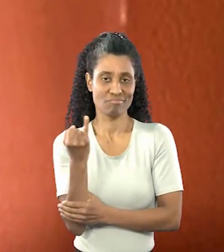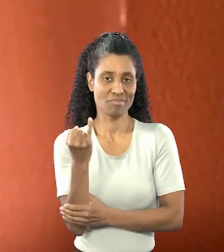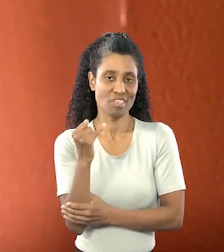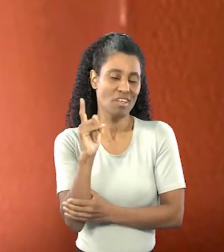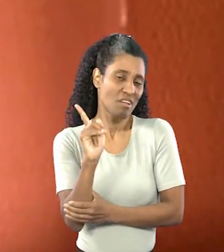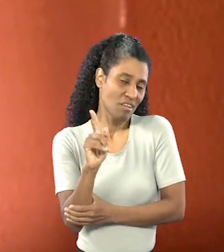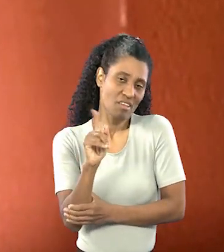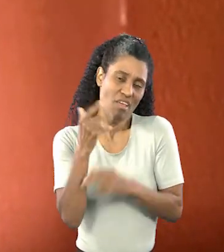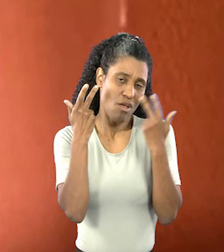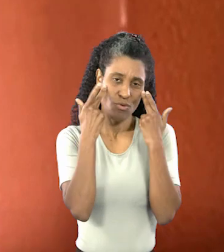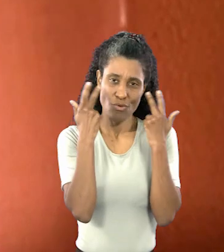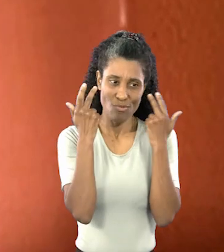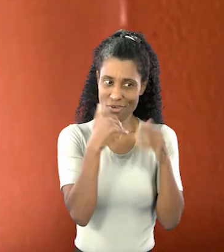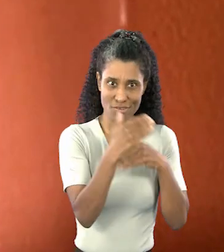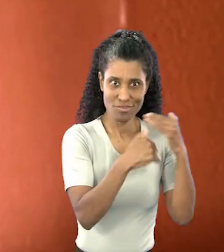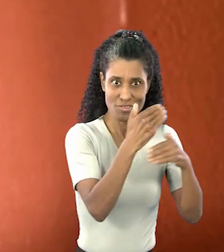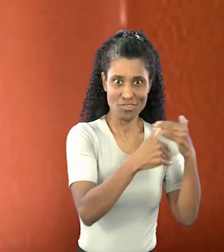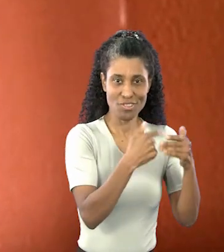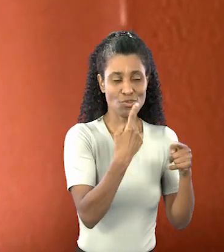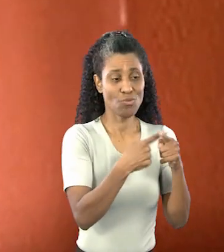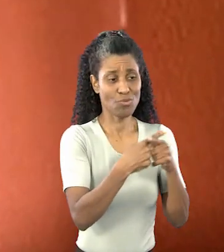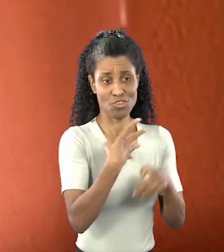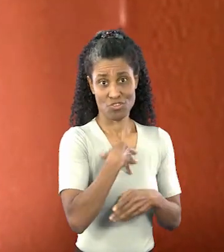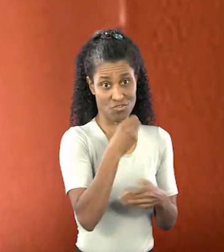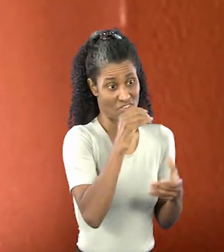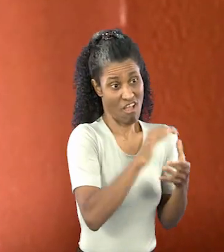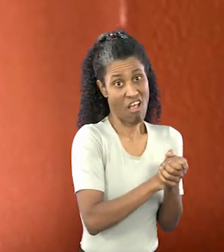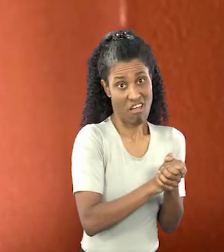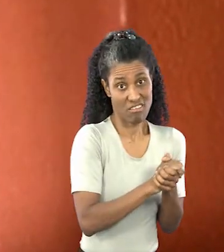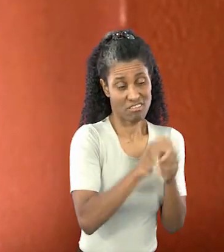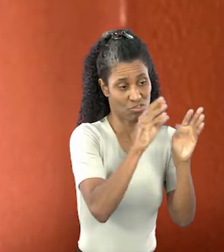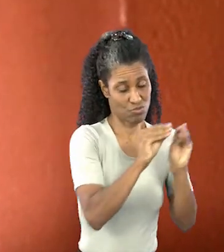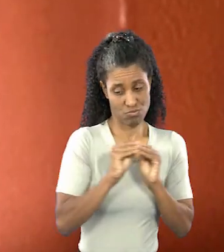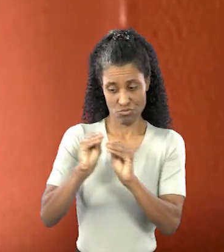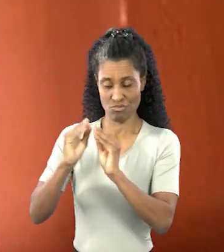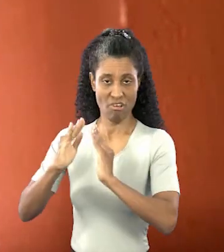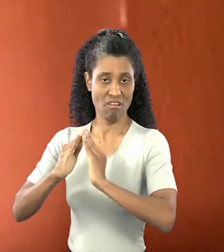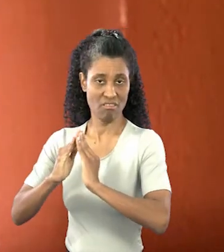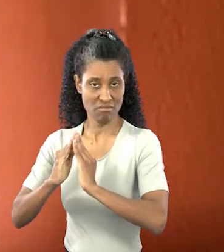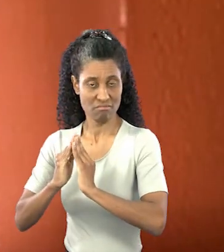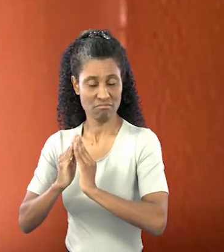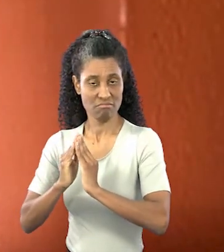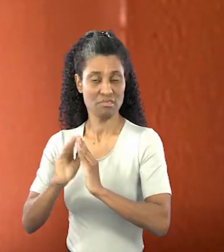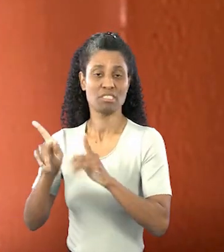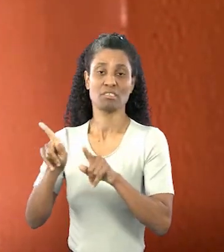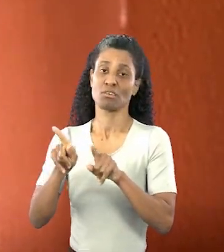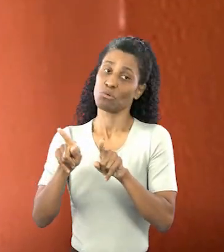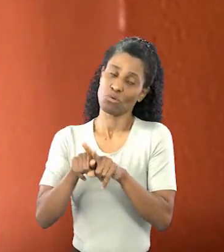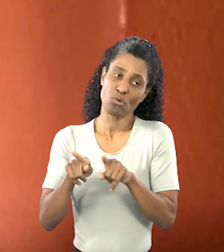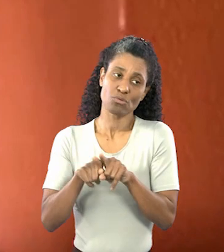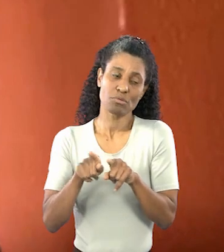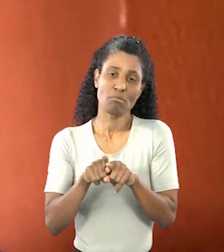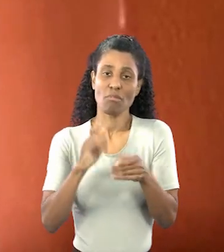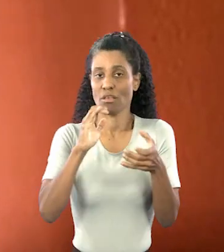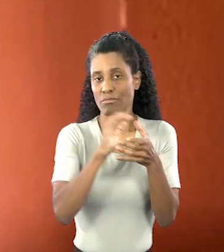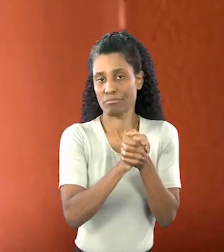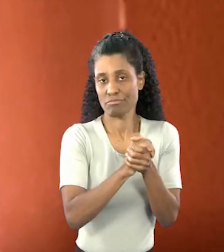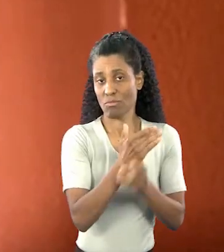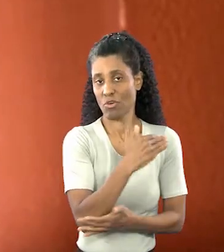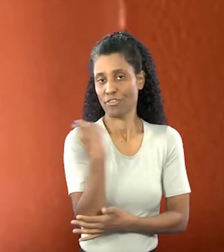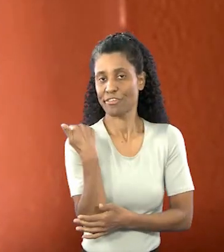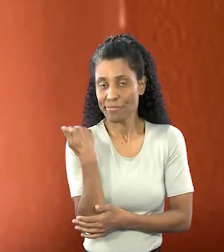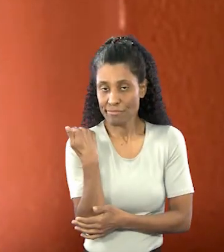que fazem parte do desenvolvimento, né? O casamento dos filhos, a saída dos filhos de casa. Às vezes, a perda do